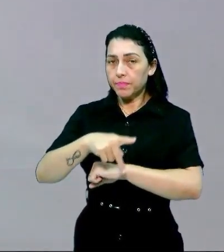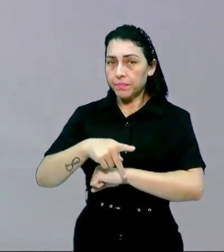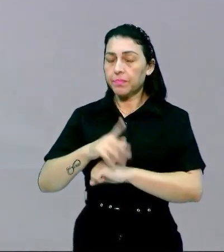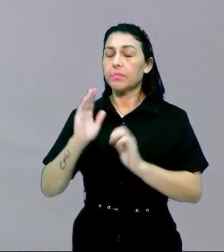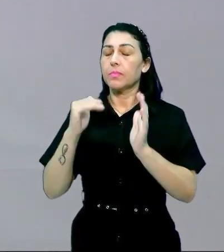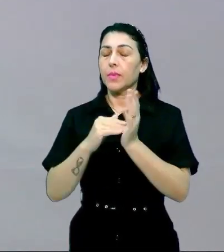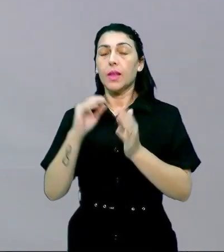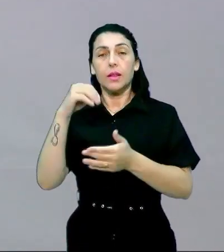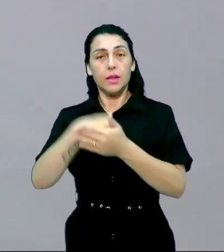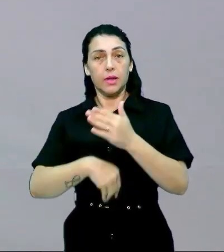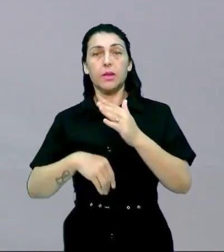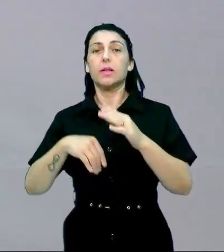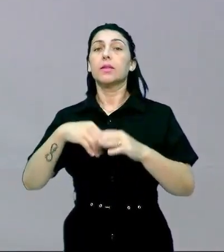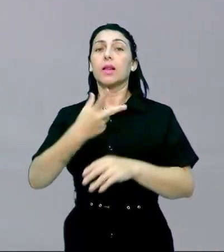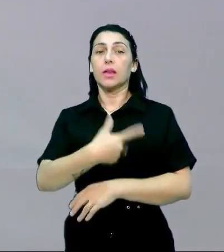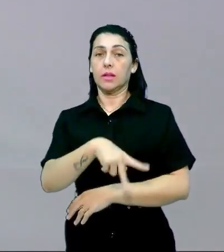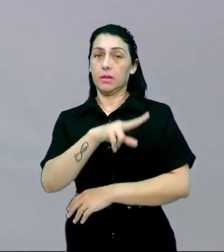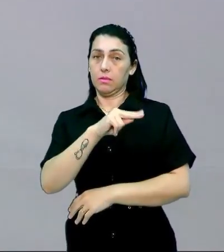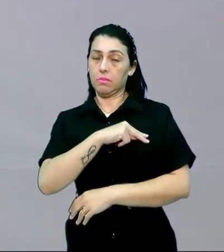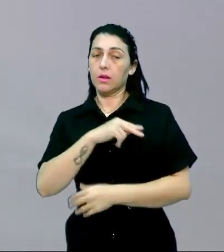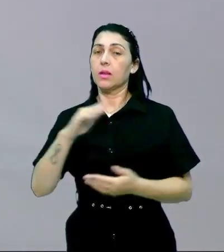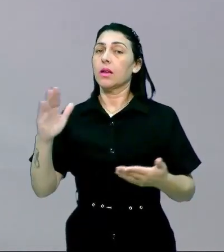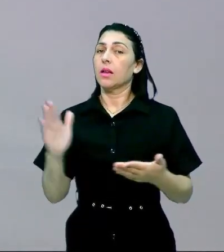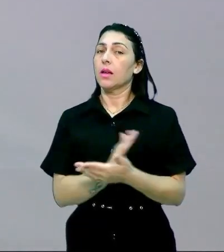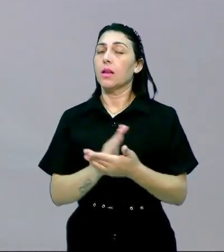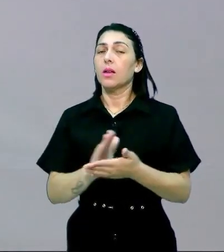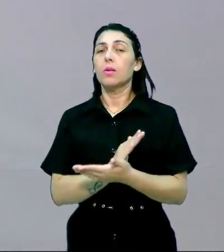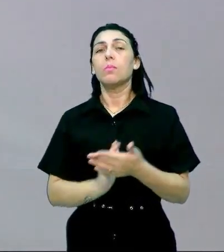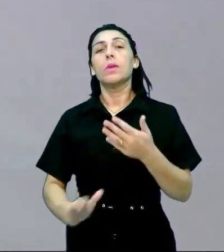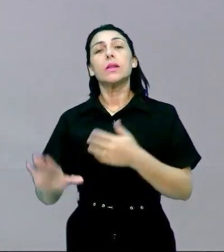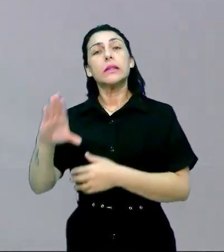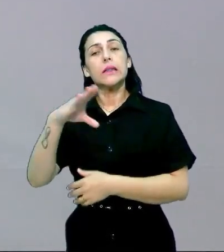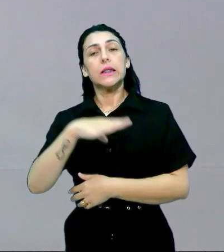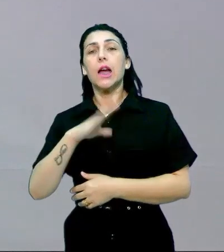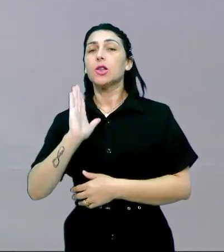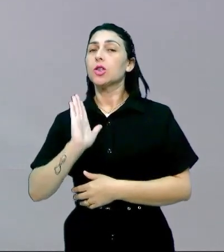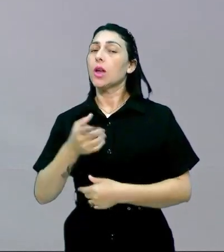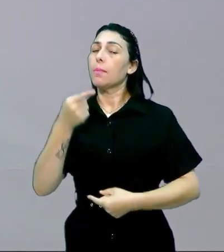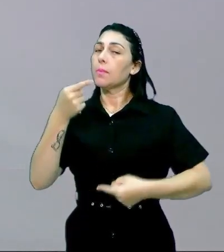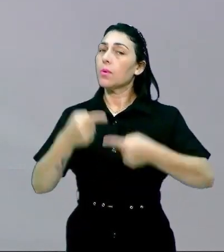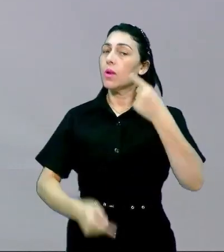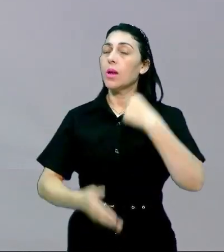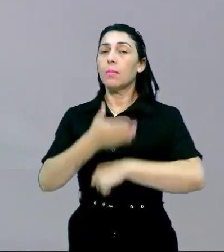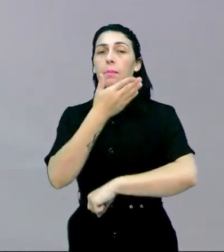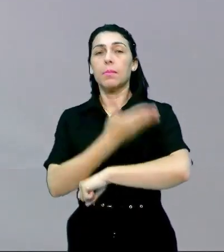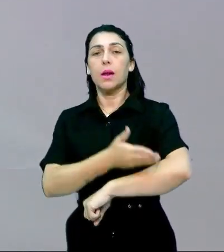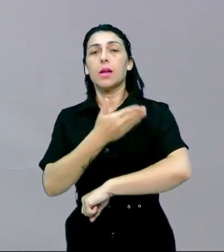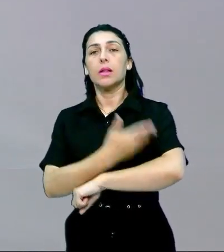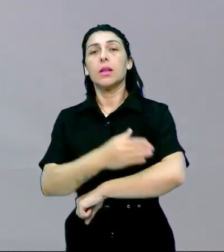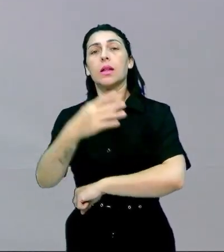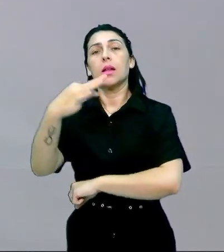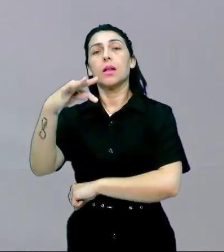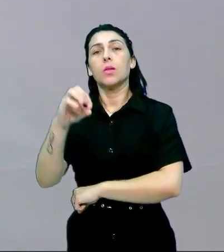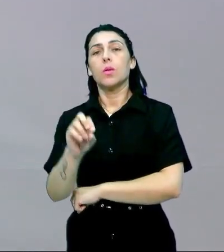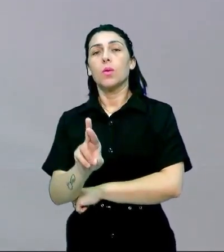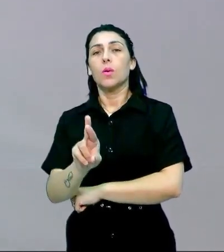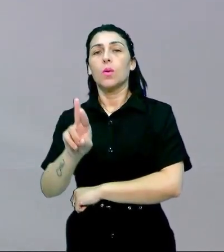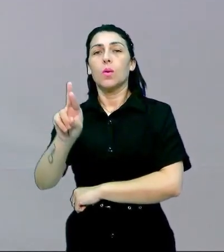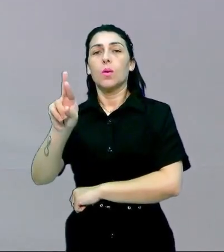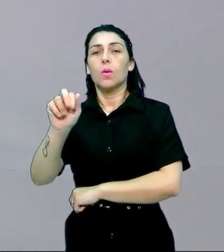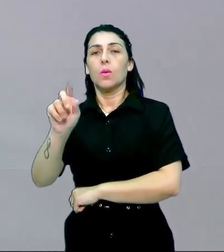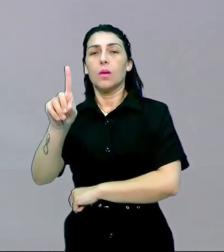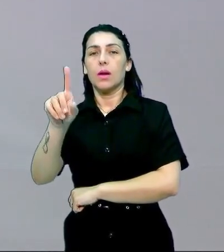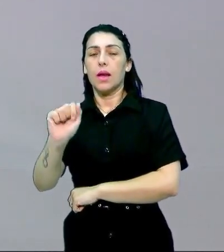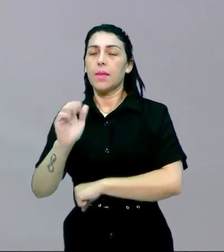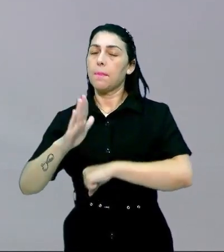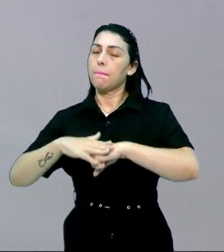até mesmo dentro da espanha algumas cidades da espanha já proíbem a prática da torada e cada vez mais